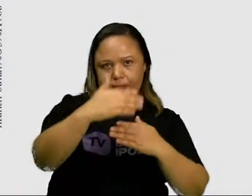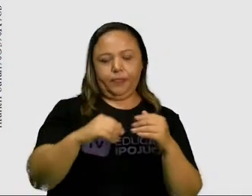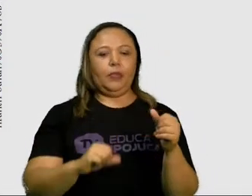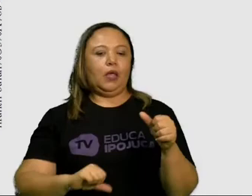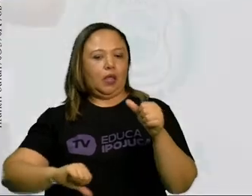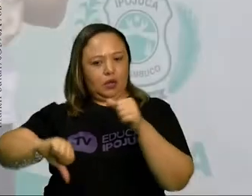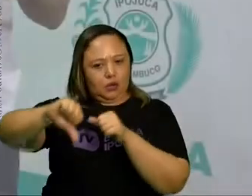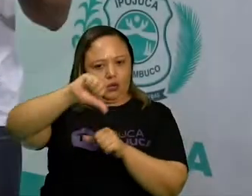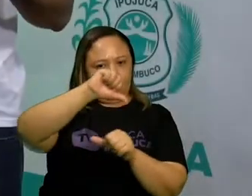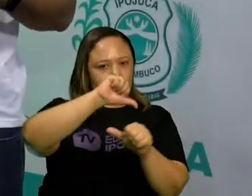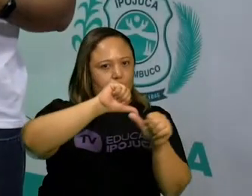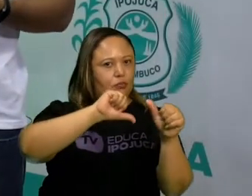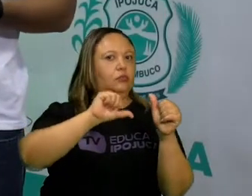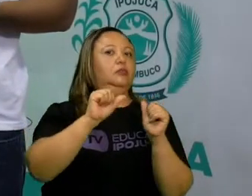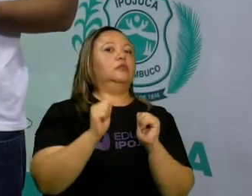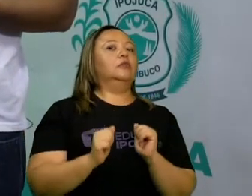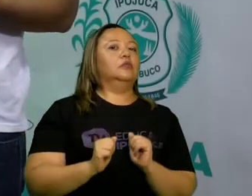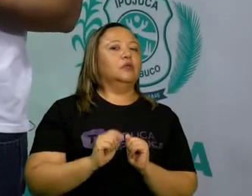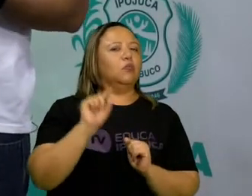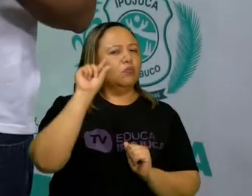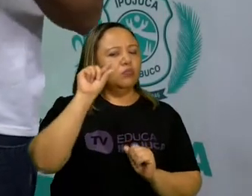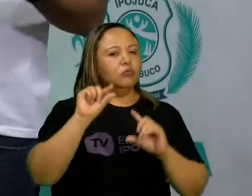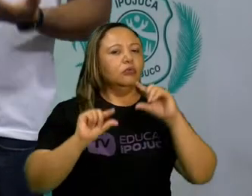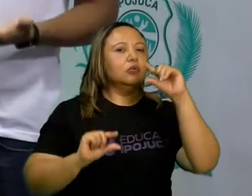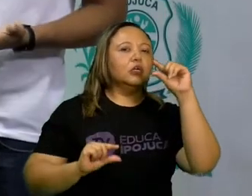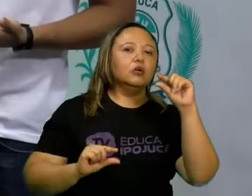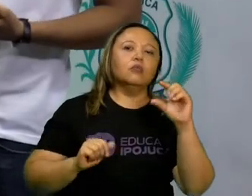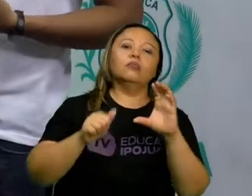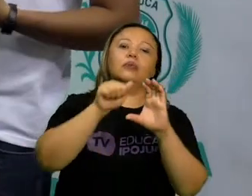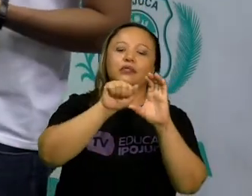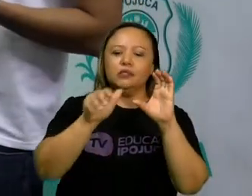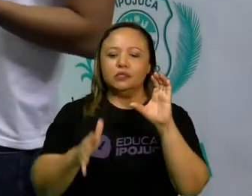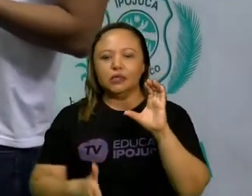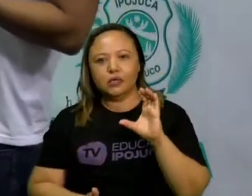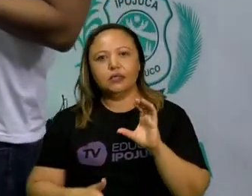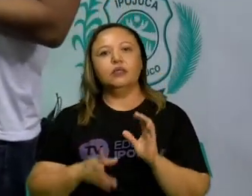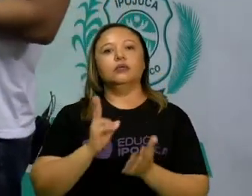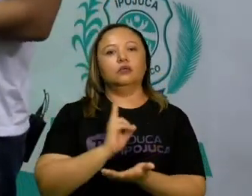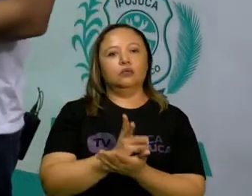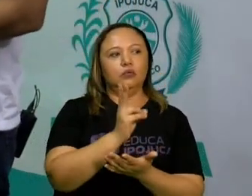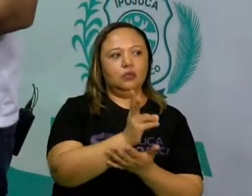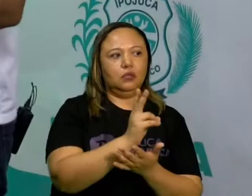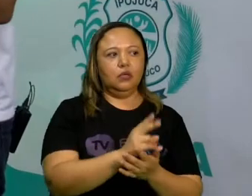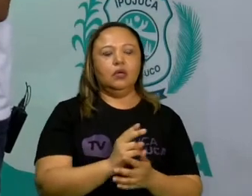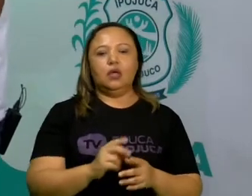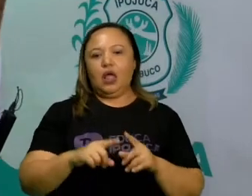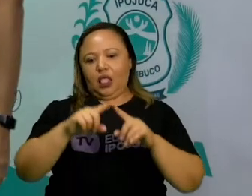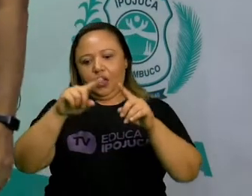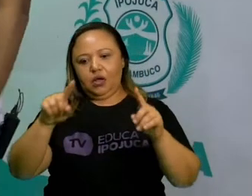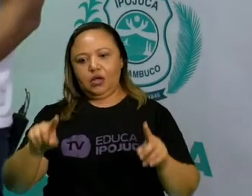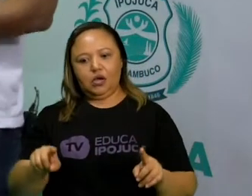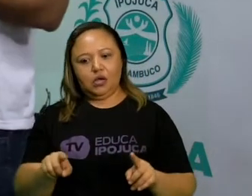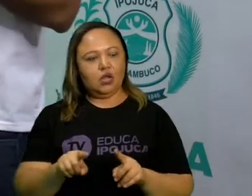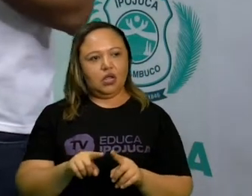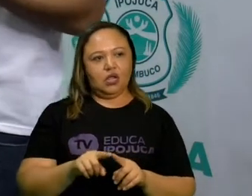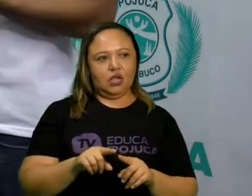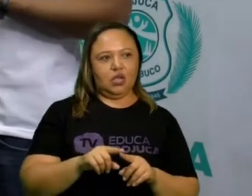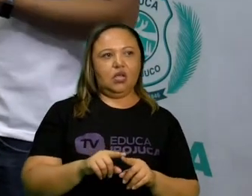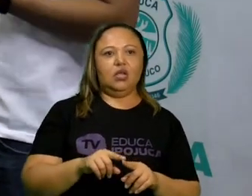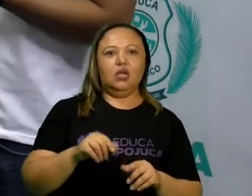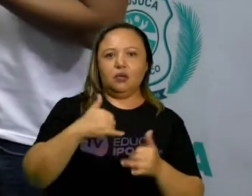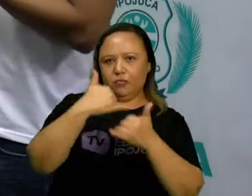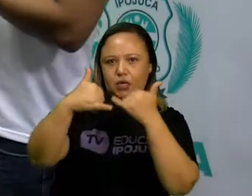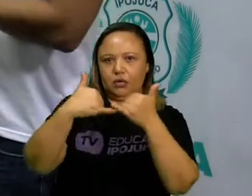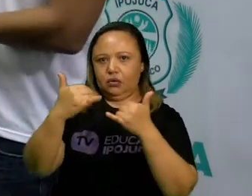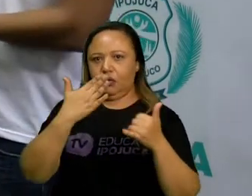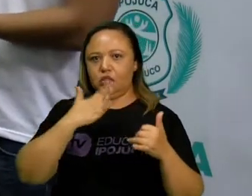que tinham quando iniciaram, né? Alguns exemplos aqui são a academia ou a maranhinha, que é um outro